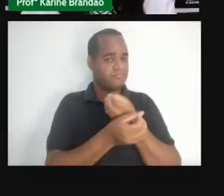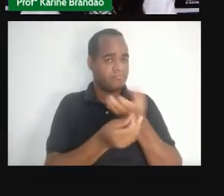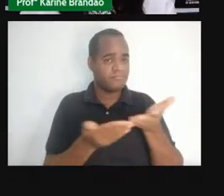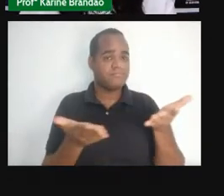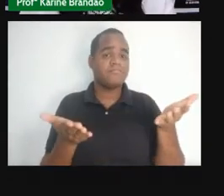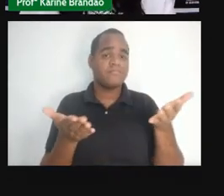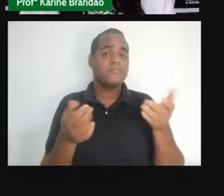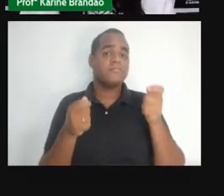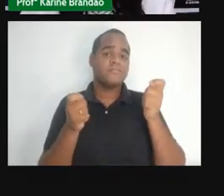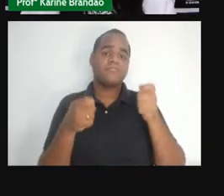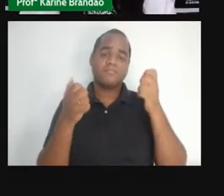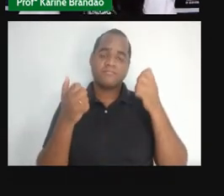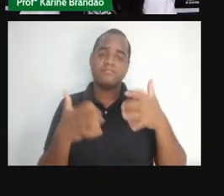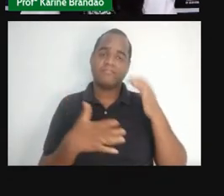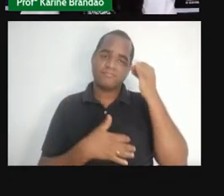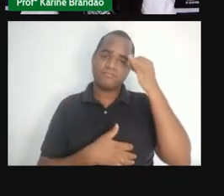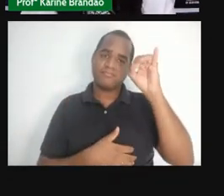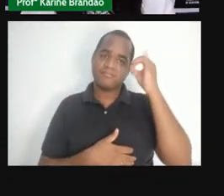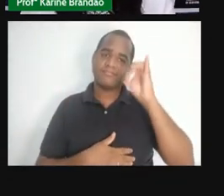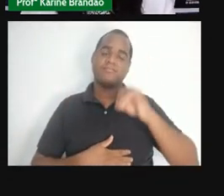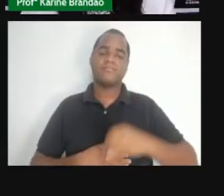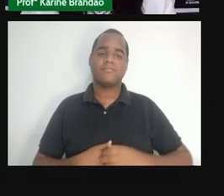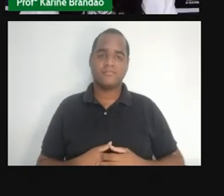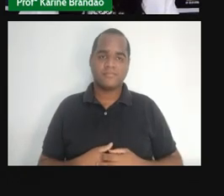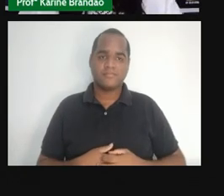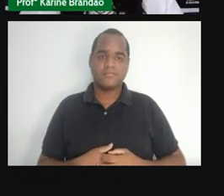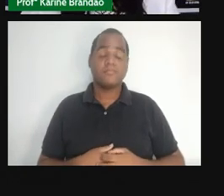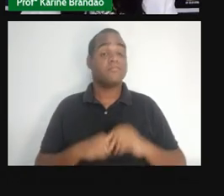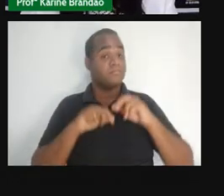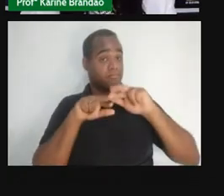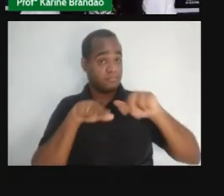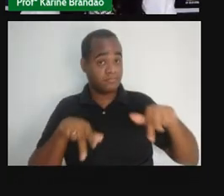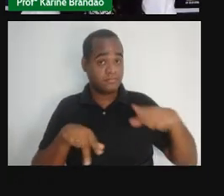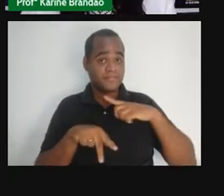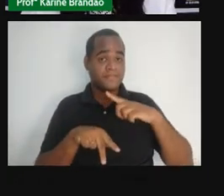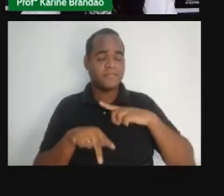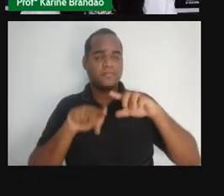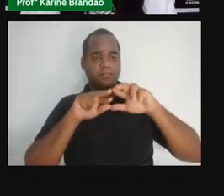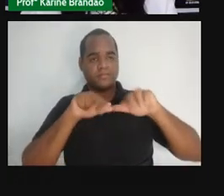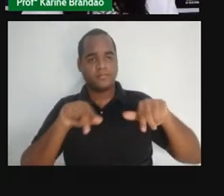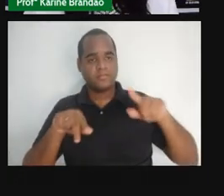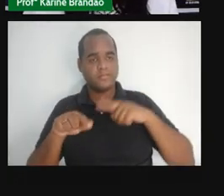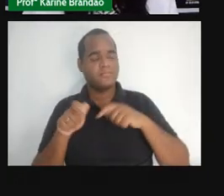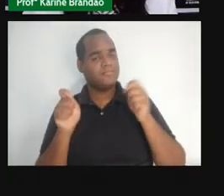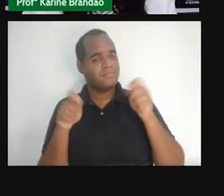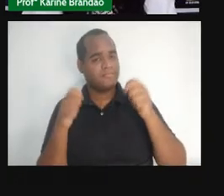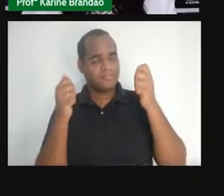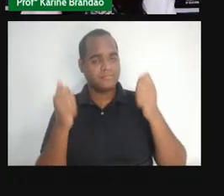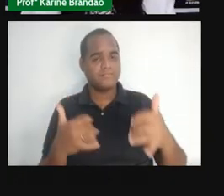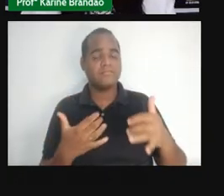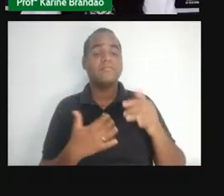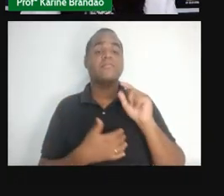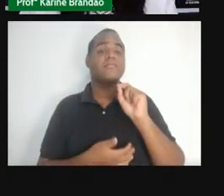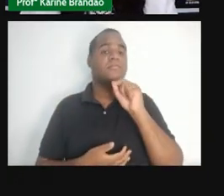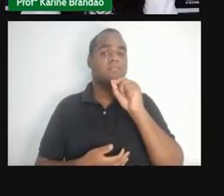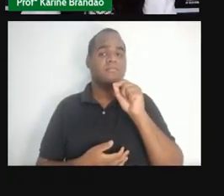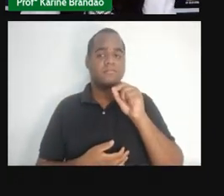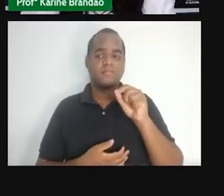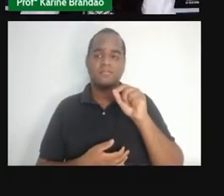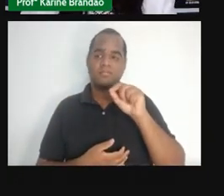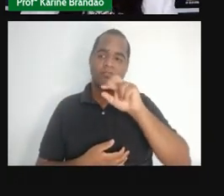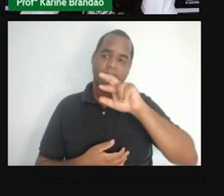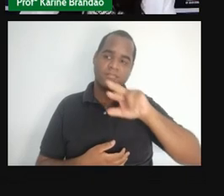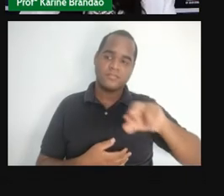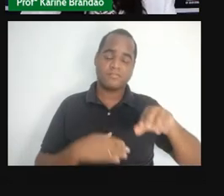lavar suas roupas, suas peças íntimas, ter toda a higiene, mas esse compartilhamento, então, ele também deve ser evitado, tá? Porque